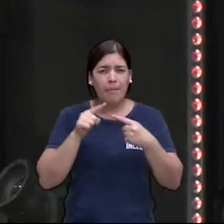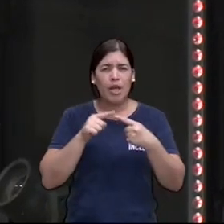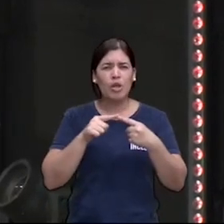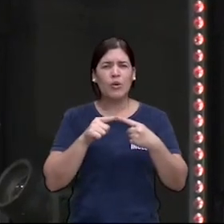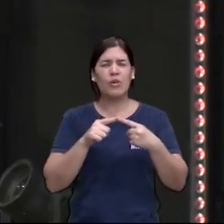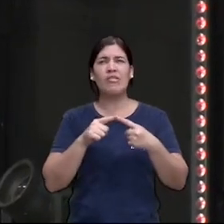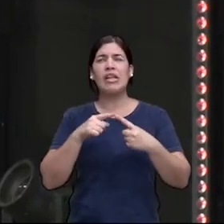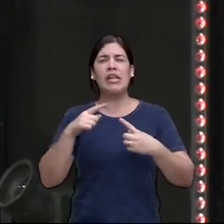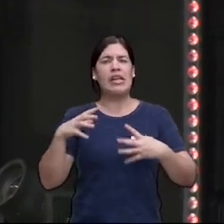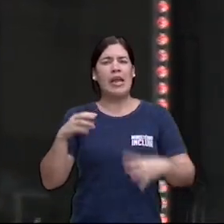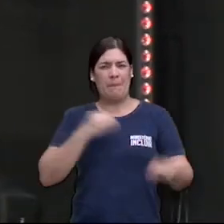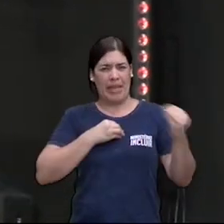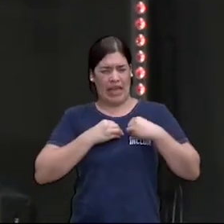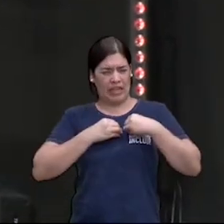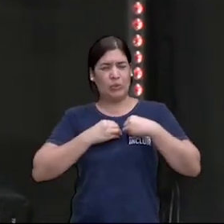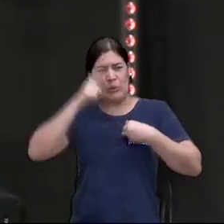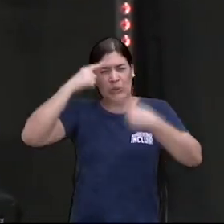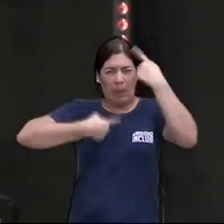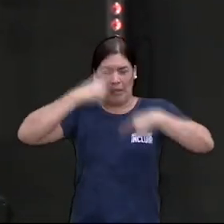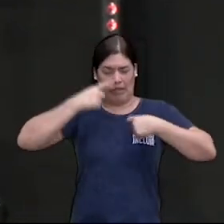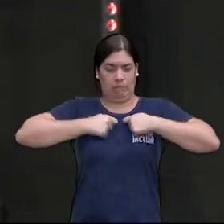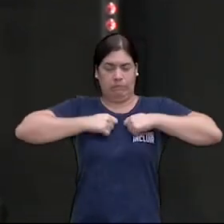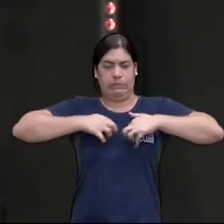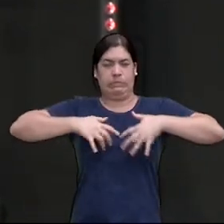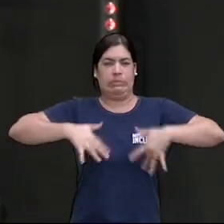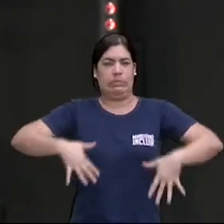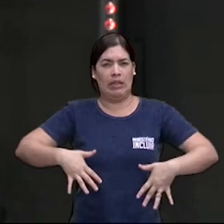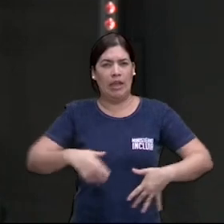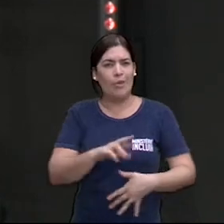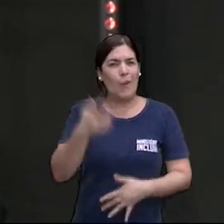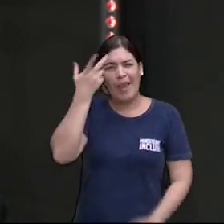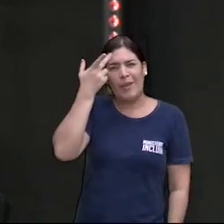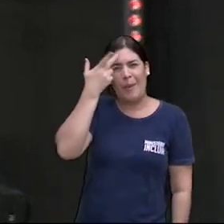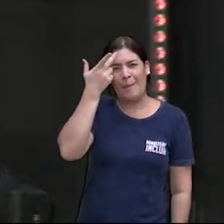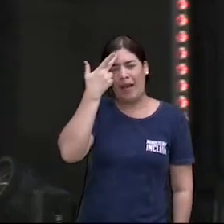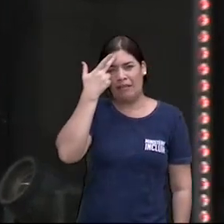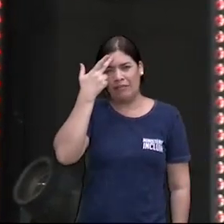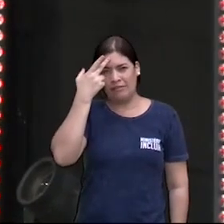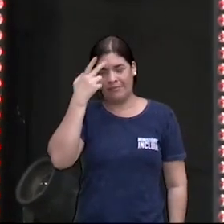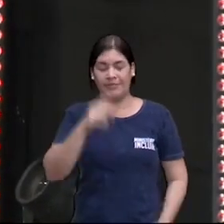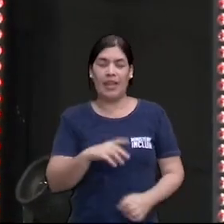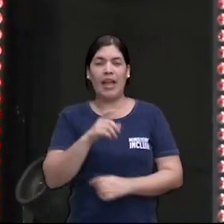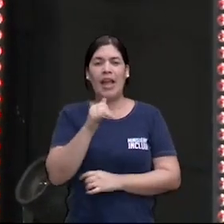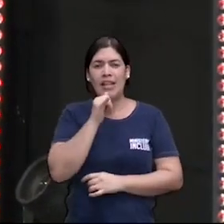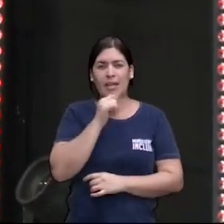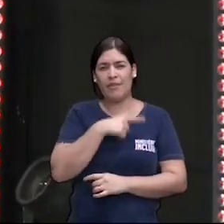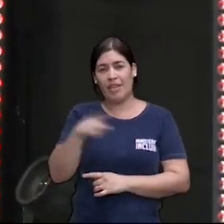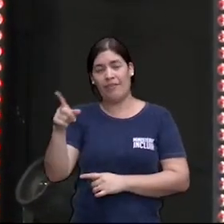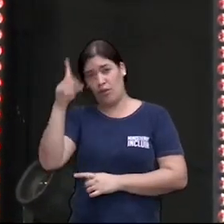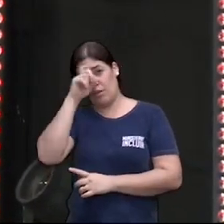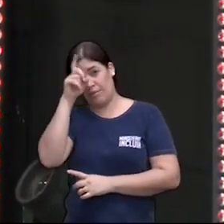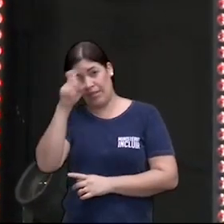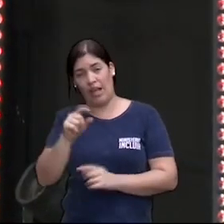contaminado, o pecado te deixa num estado que não é o teu estado normal. Você vai no hospital, eles fazem de tudo